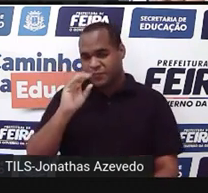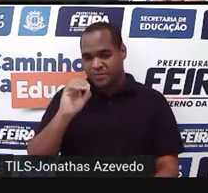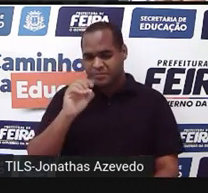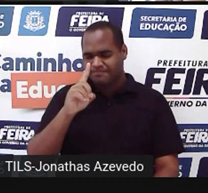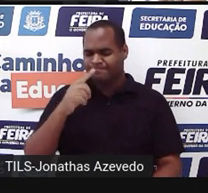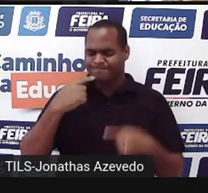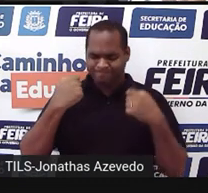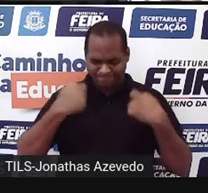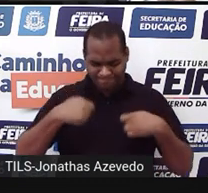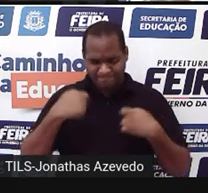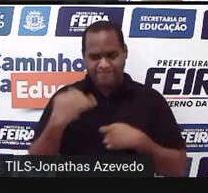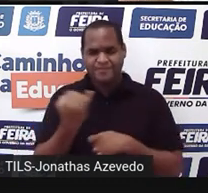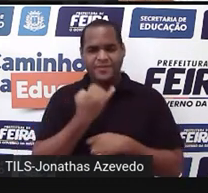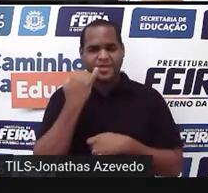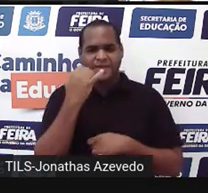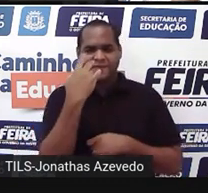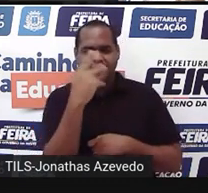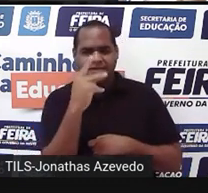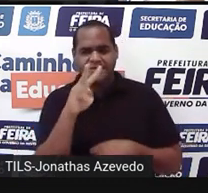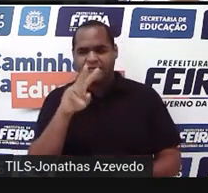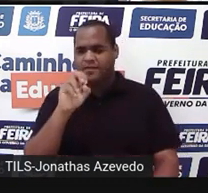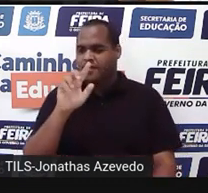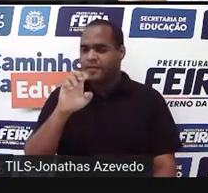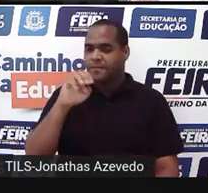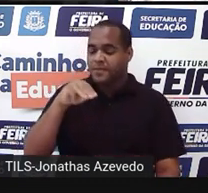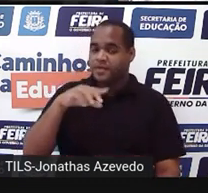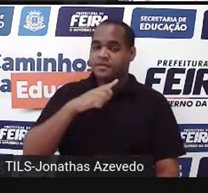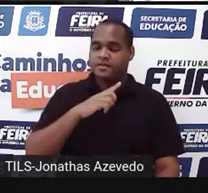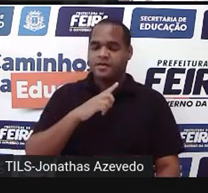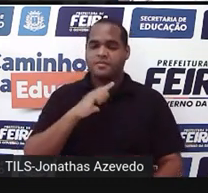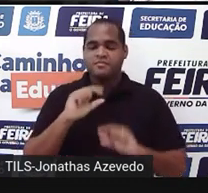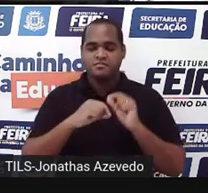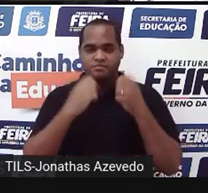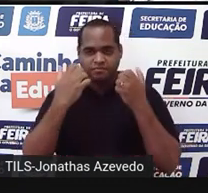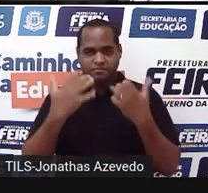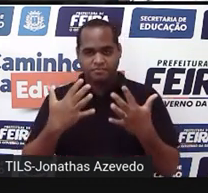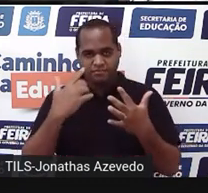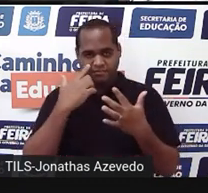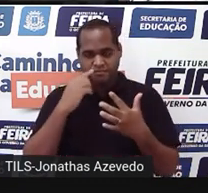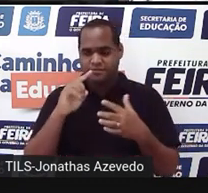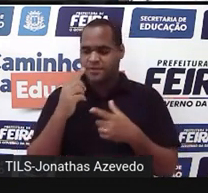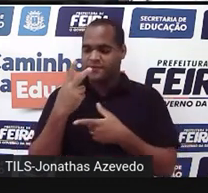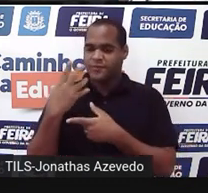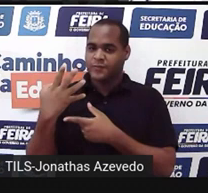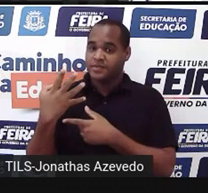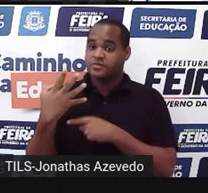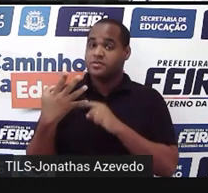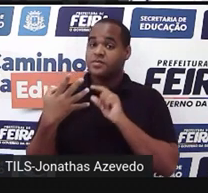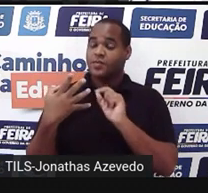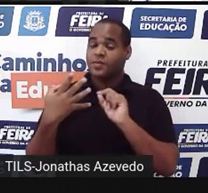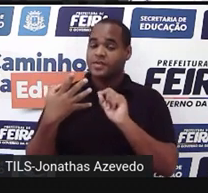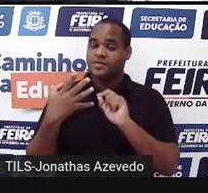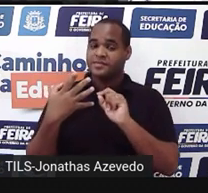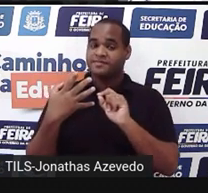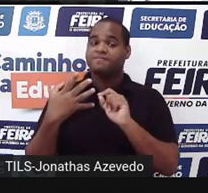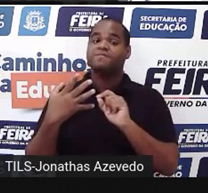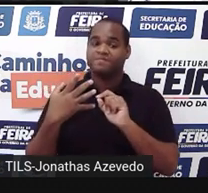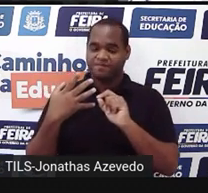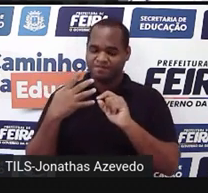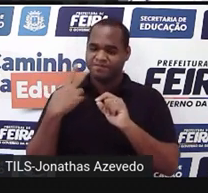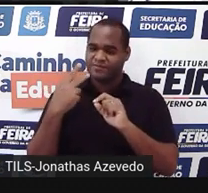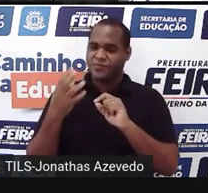para quando eu medir o volume de um paralelepípedo, esse volume C24? Então,